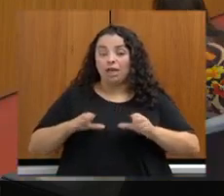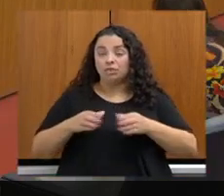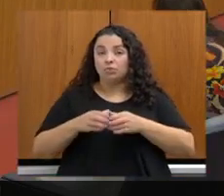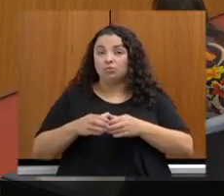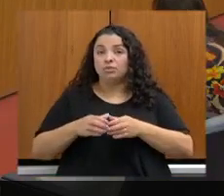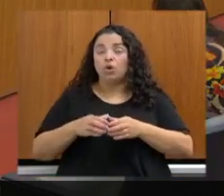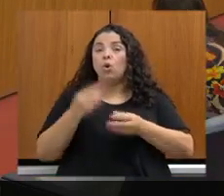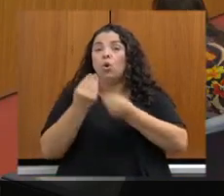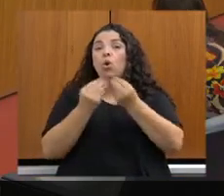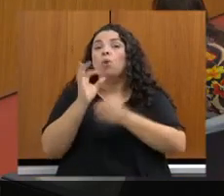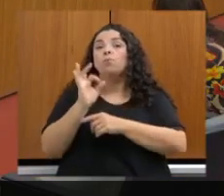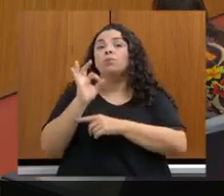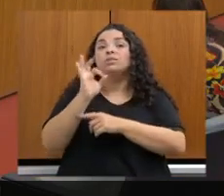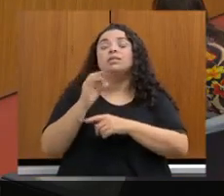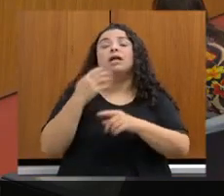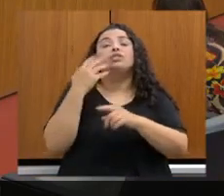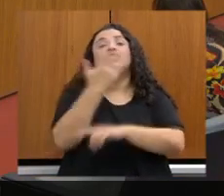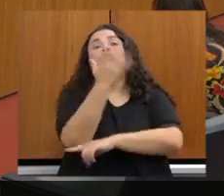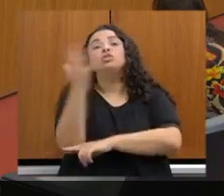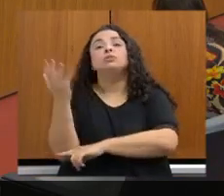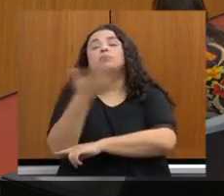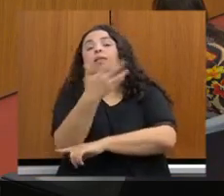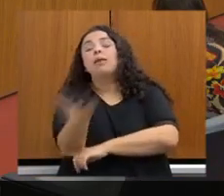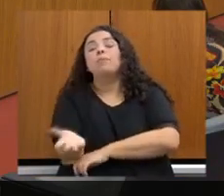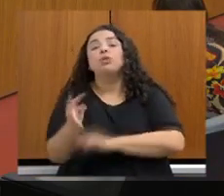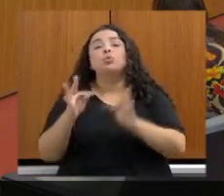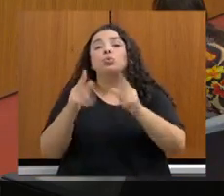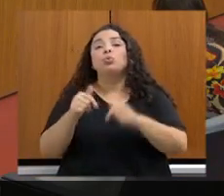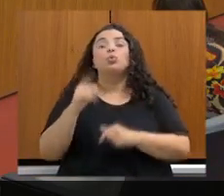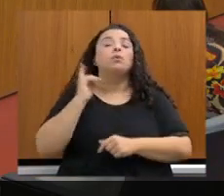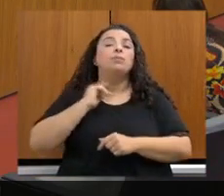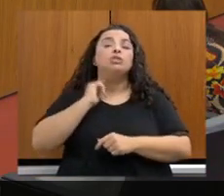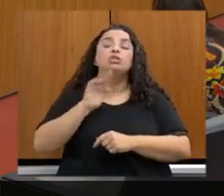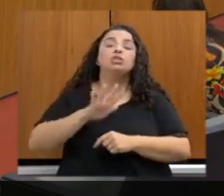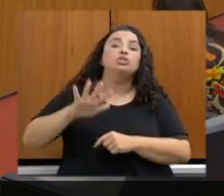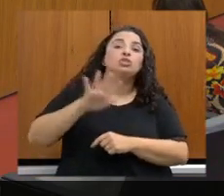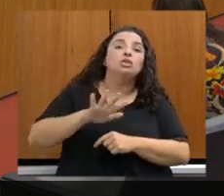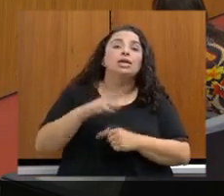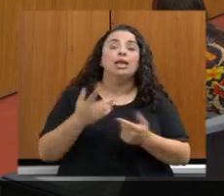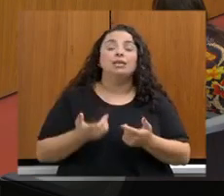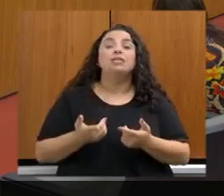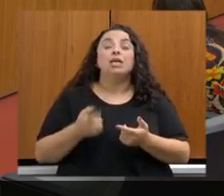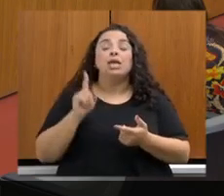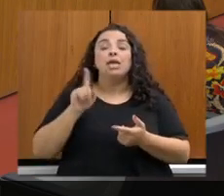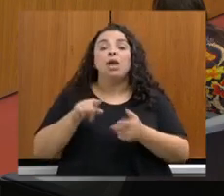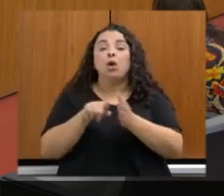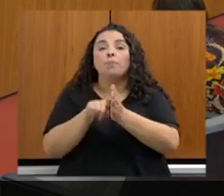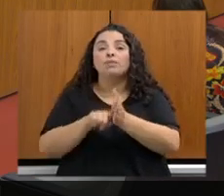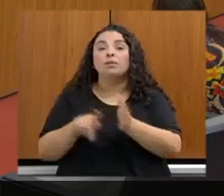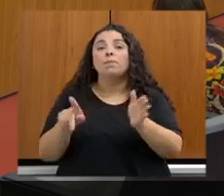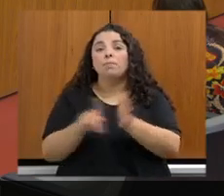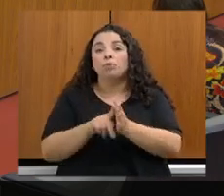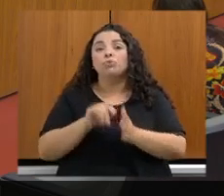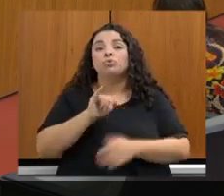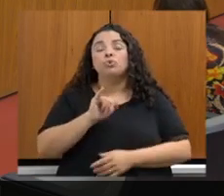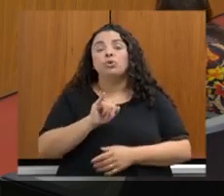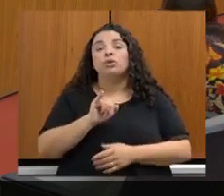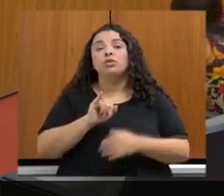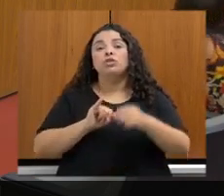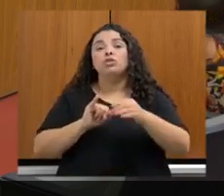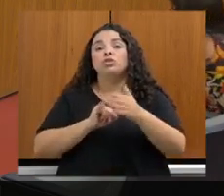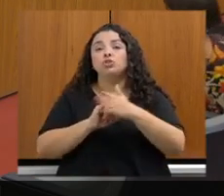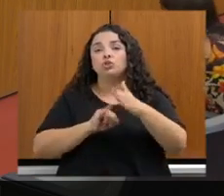de desmatamentos totais registrados no Estado, obtidos por meio de imagens de satélite pelo Instituto Estadual de Floresta e, posteriormente,